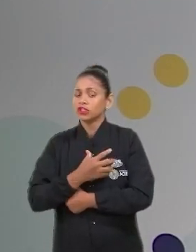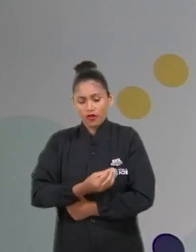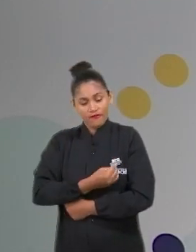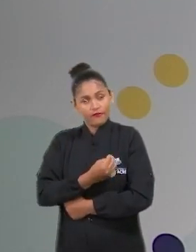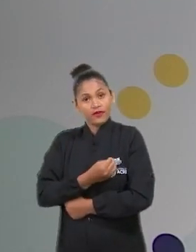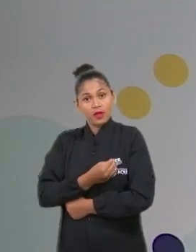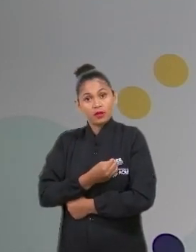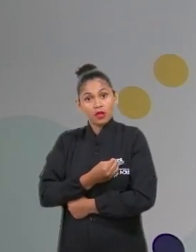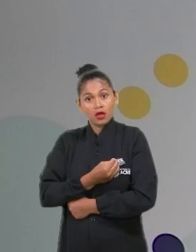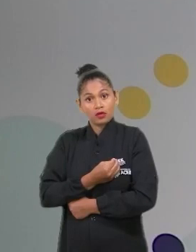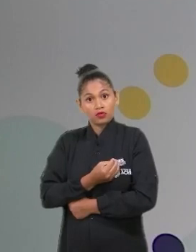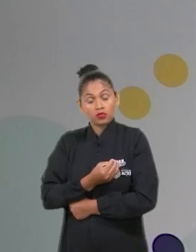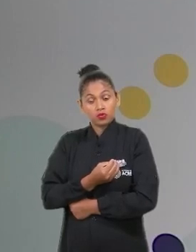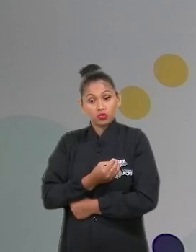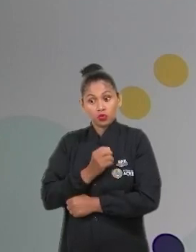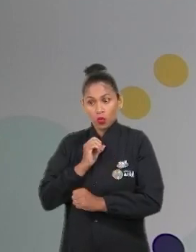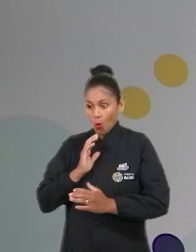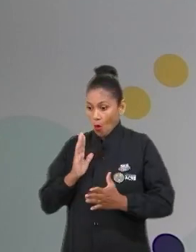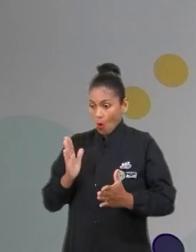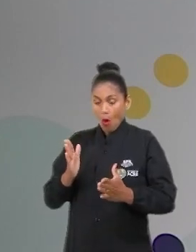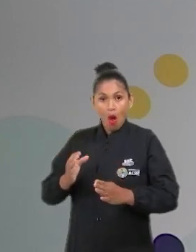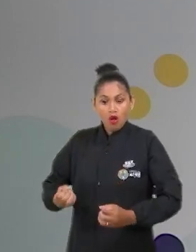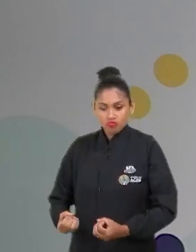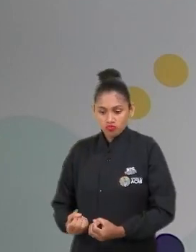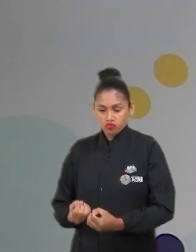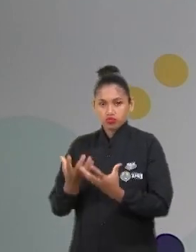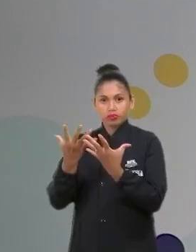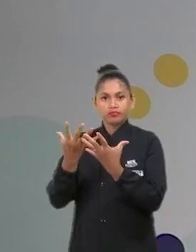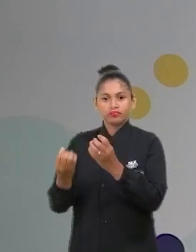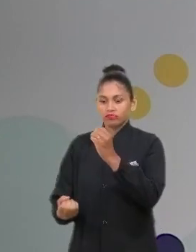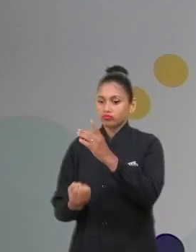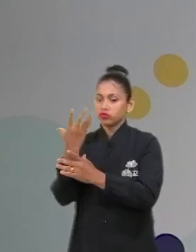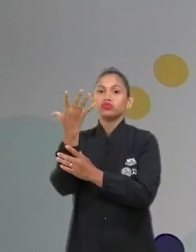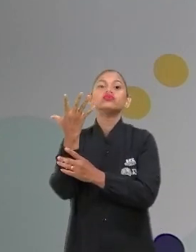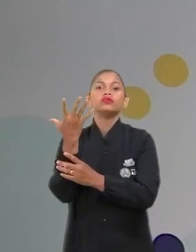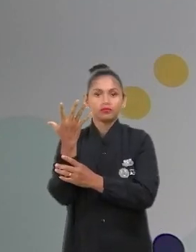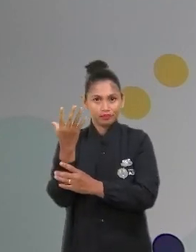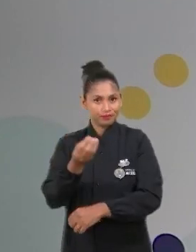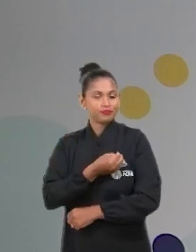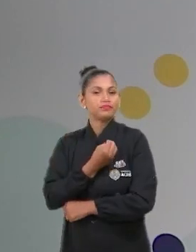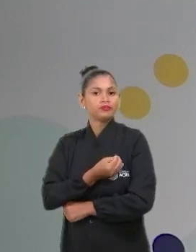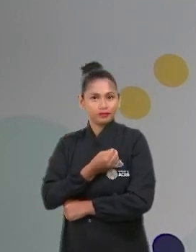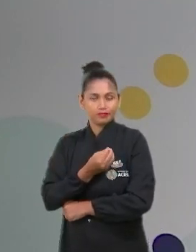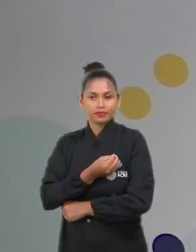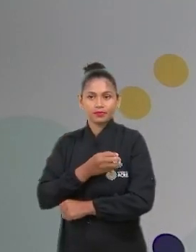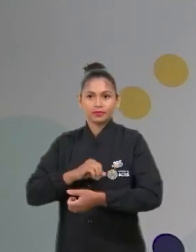aparece vida. Ou seja, de um ambiente estéreo, tornou-se um ambiente fértil.